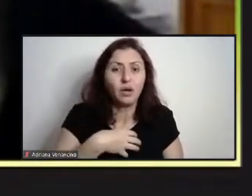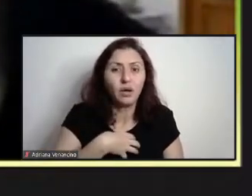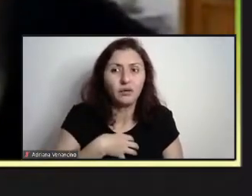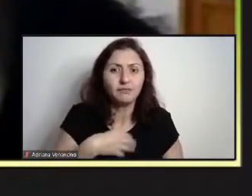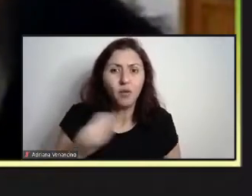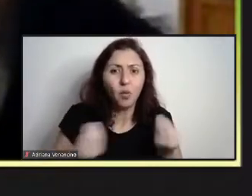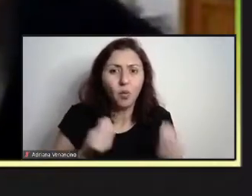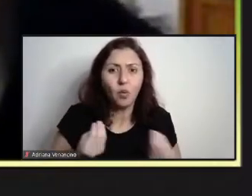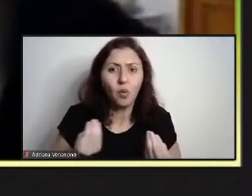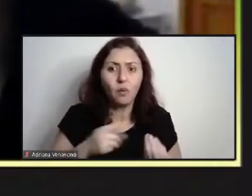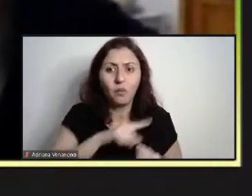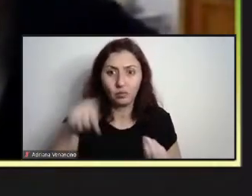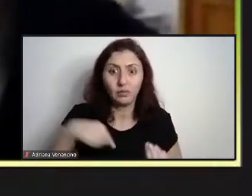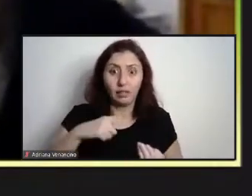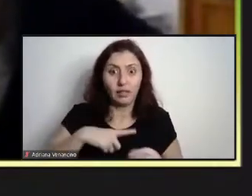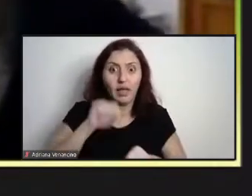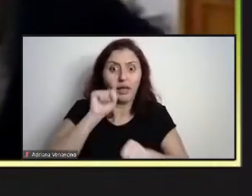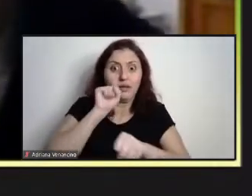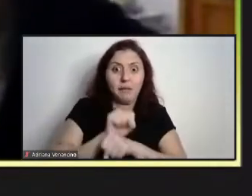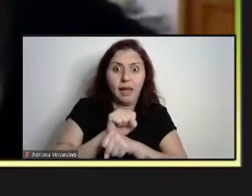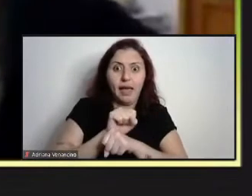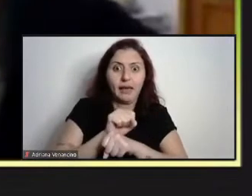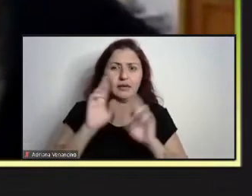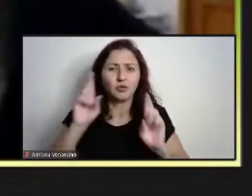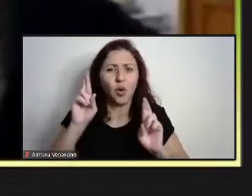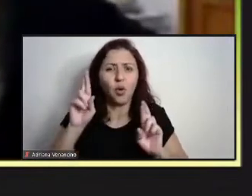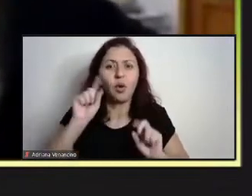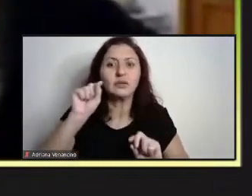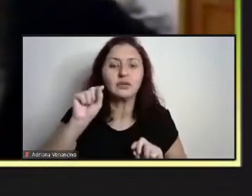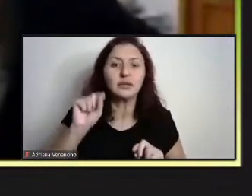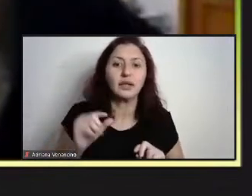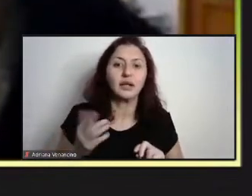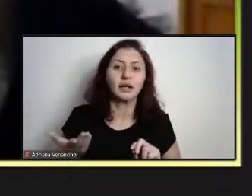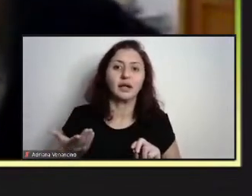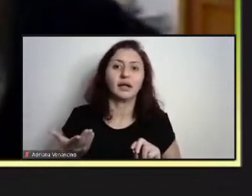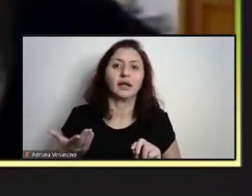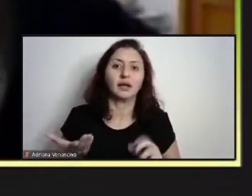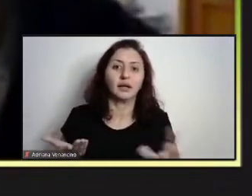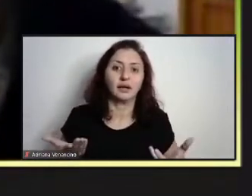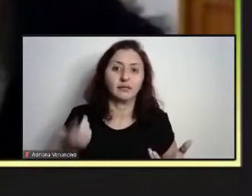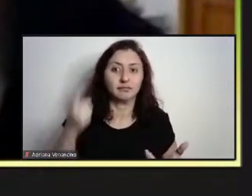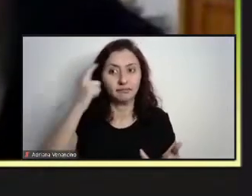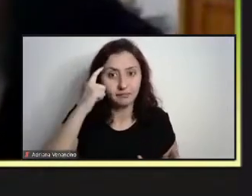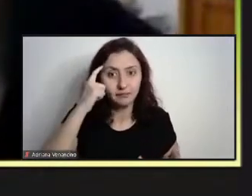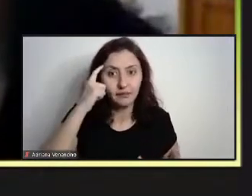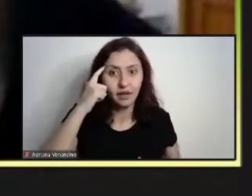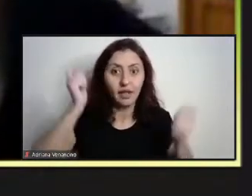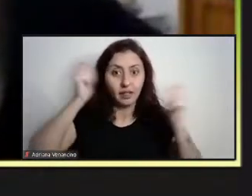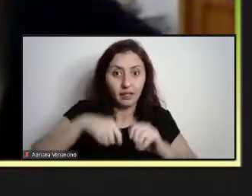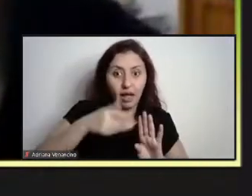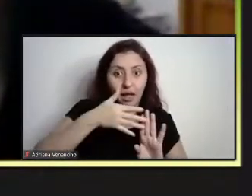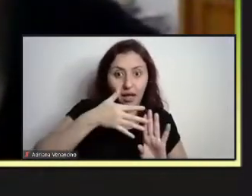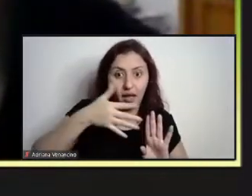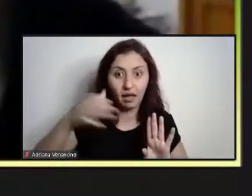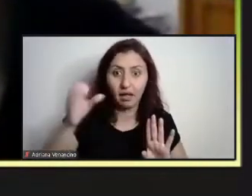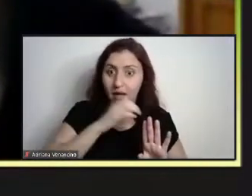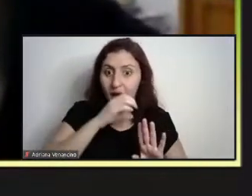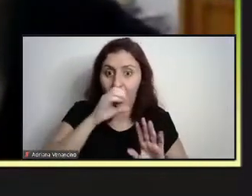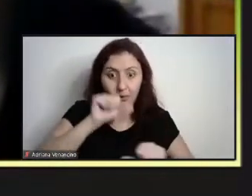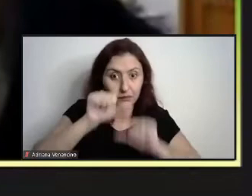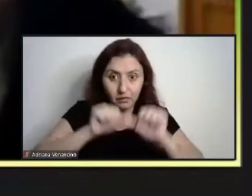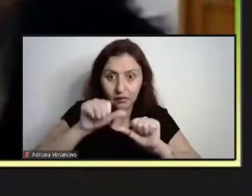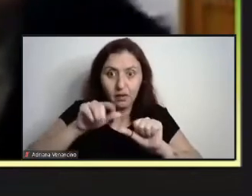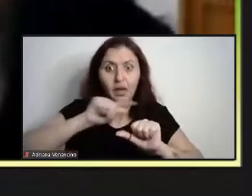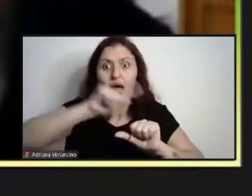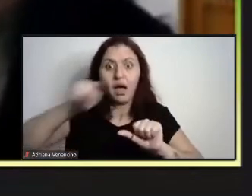espera, e está torcendo para isso, que seja um fenômeno isolado, e que a gente possa rapidamente se recuperar